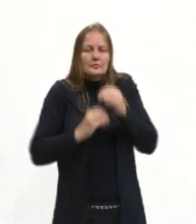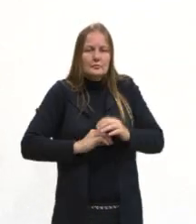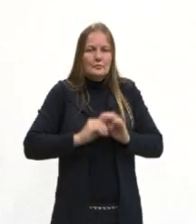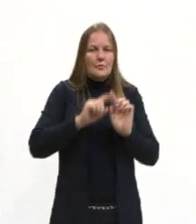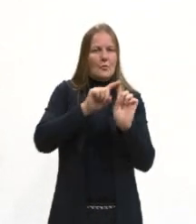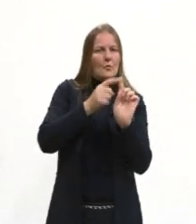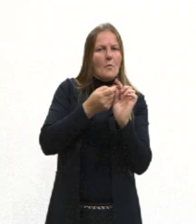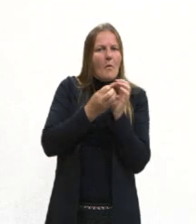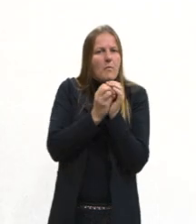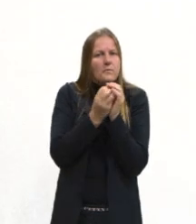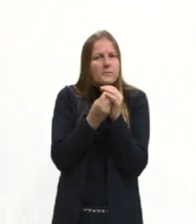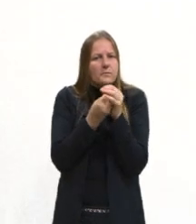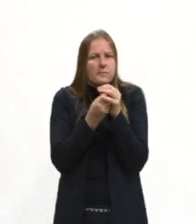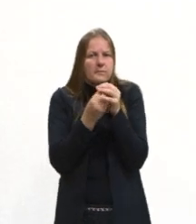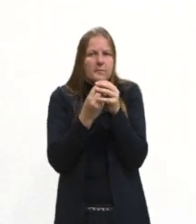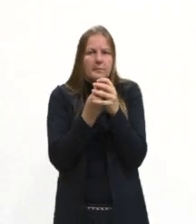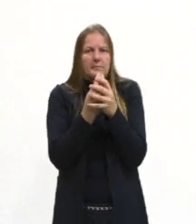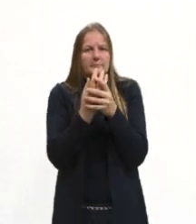Relembrando.